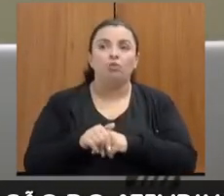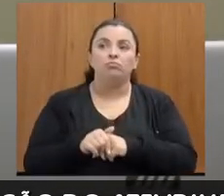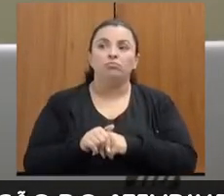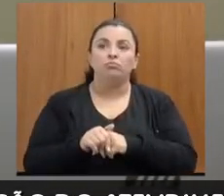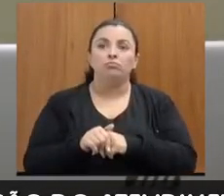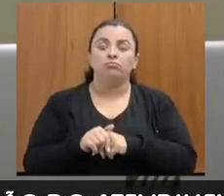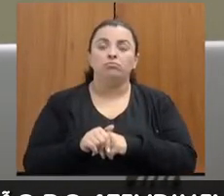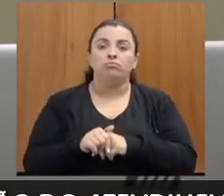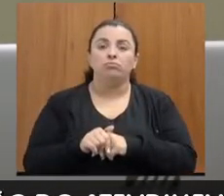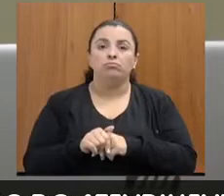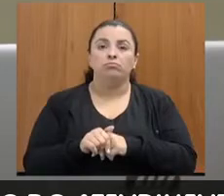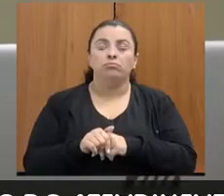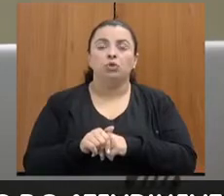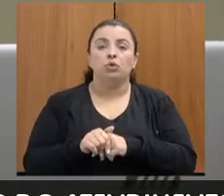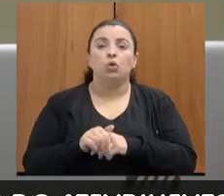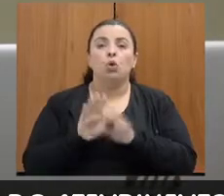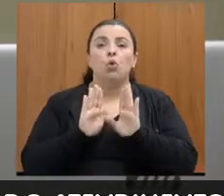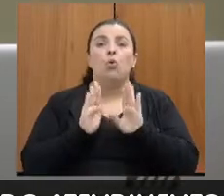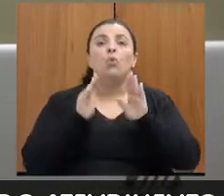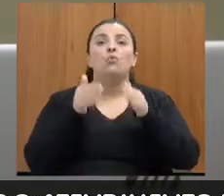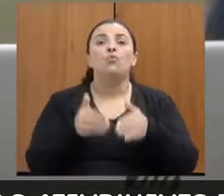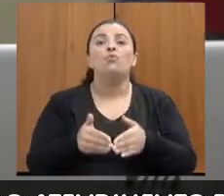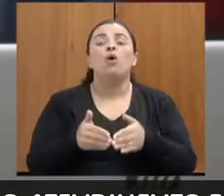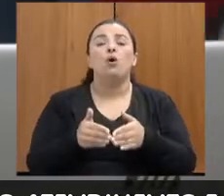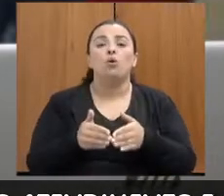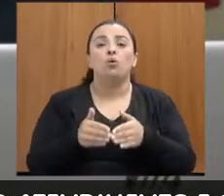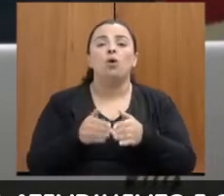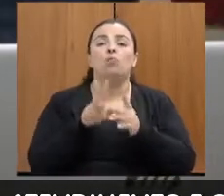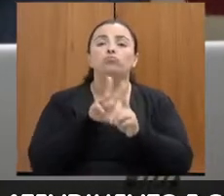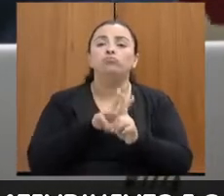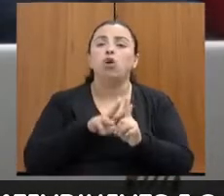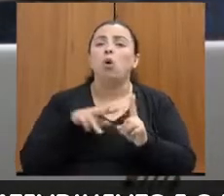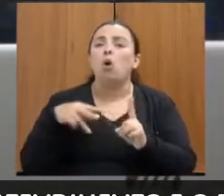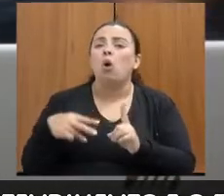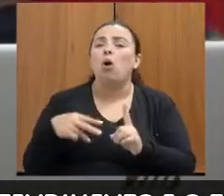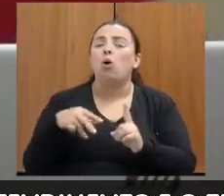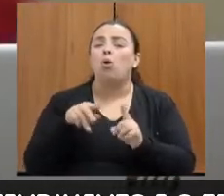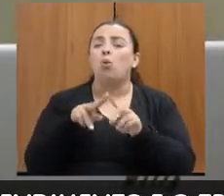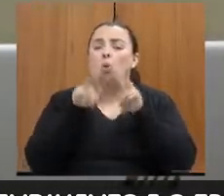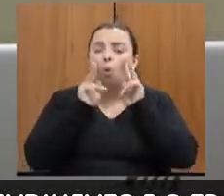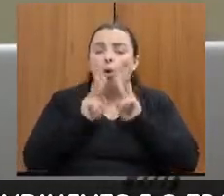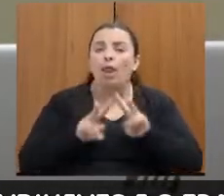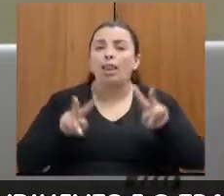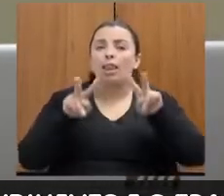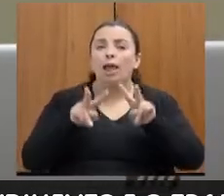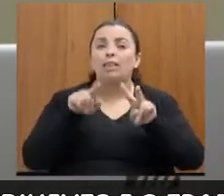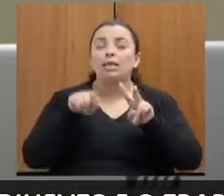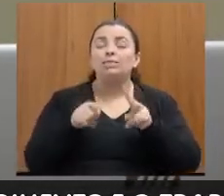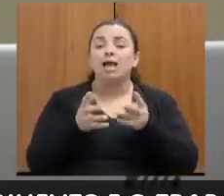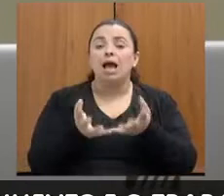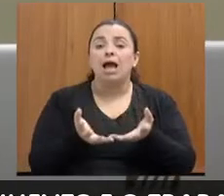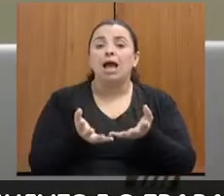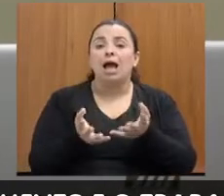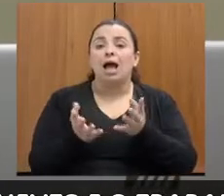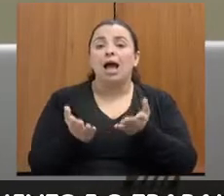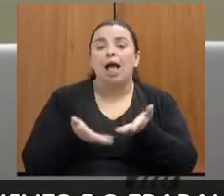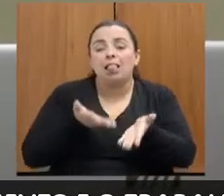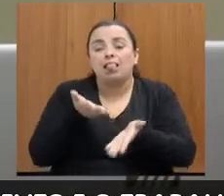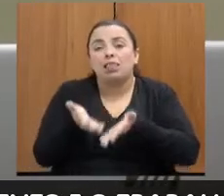escuta, focando um pouco o olhar para essa questão do atendimento humanizado, como que vocês